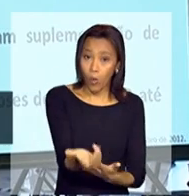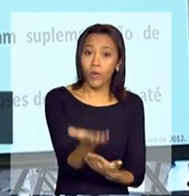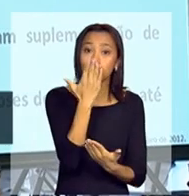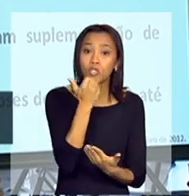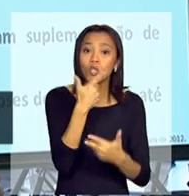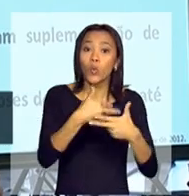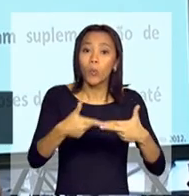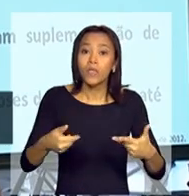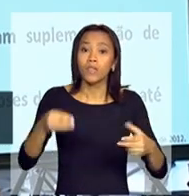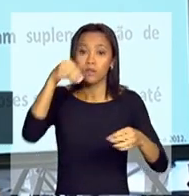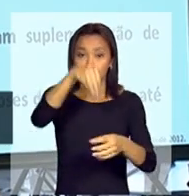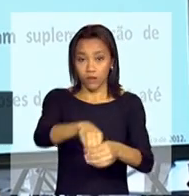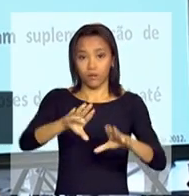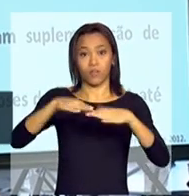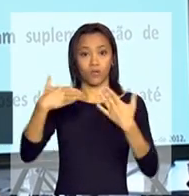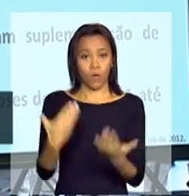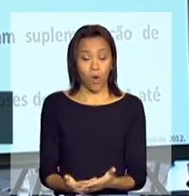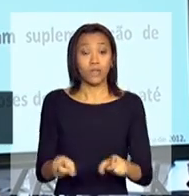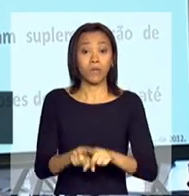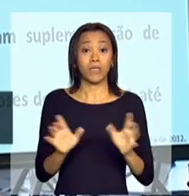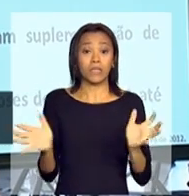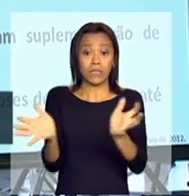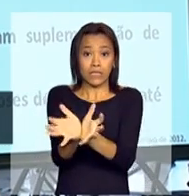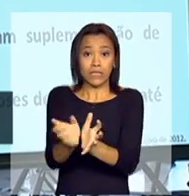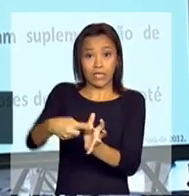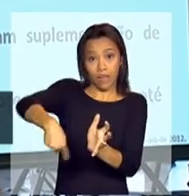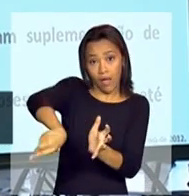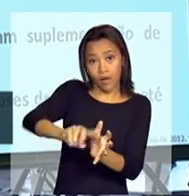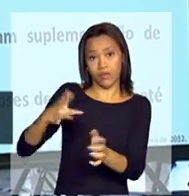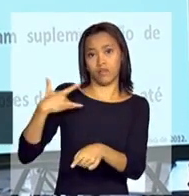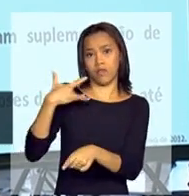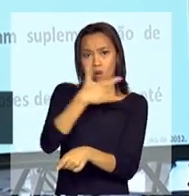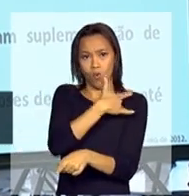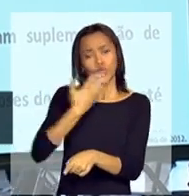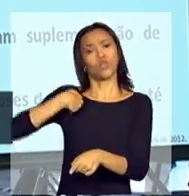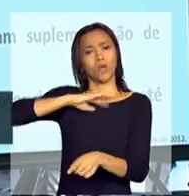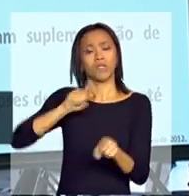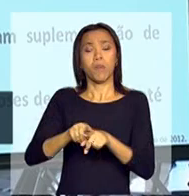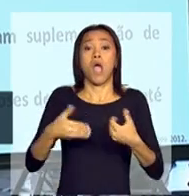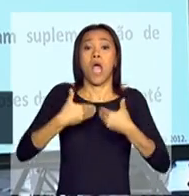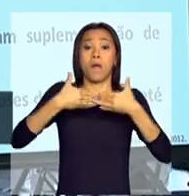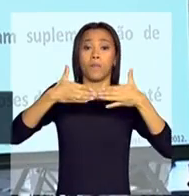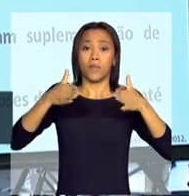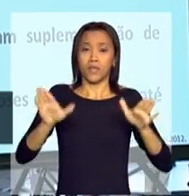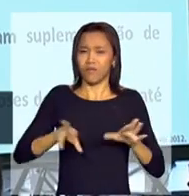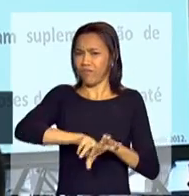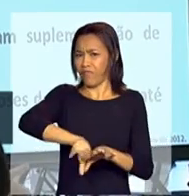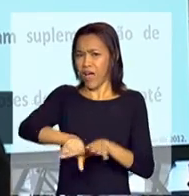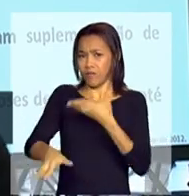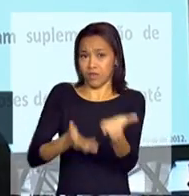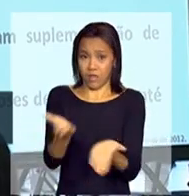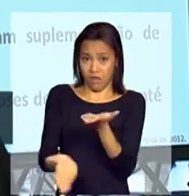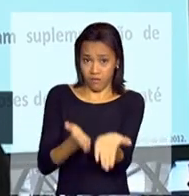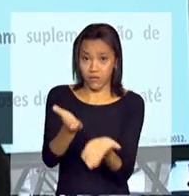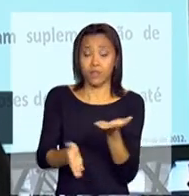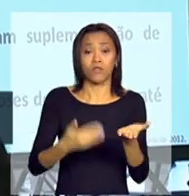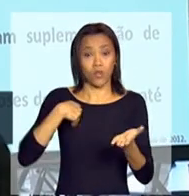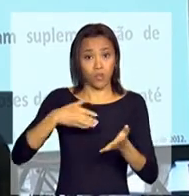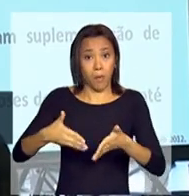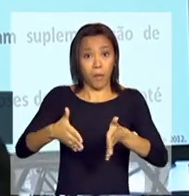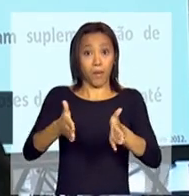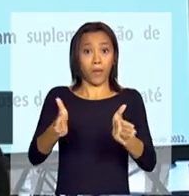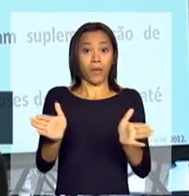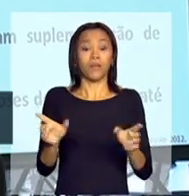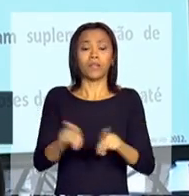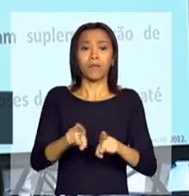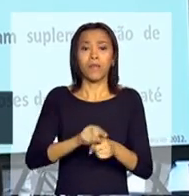66%. Na área de saúde, também com o Brasil Carioso, estamos ampliando a oferta de vários serviços, inclusive a